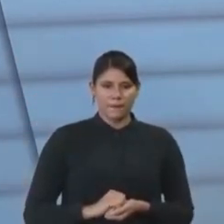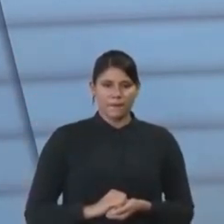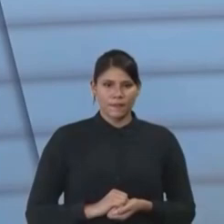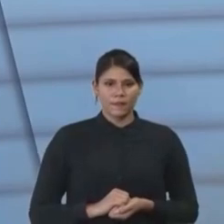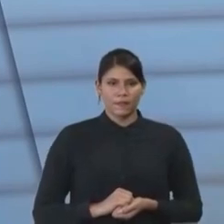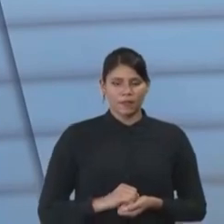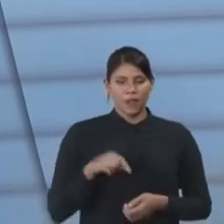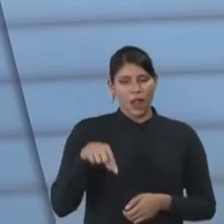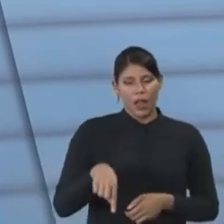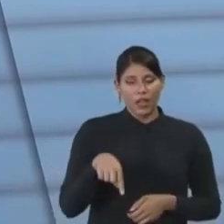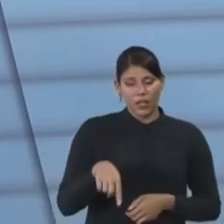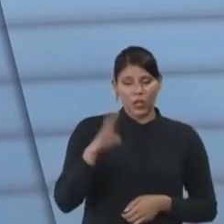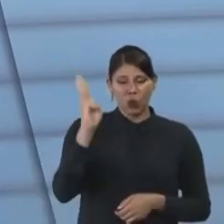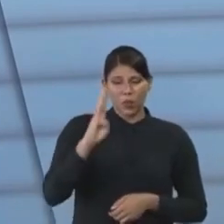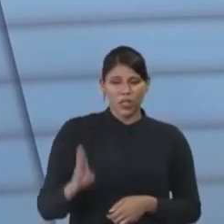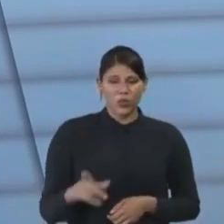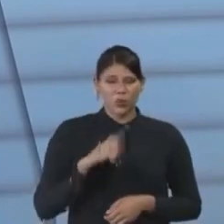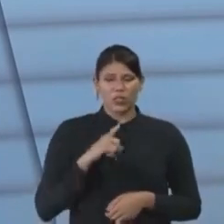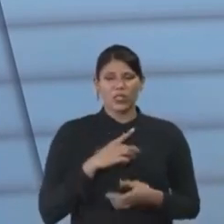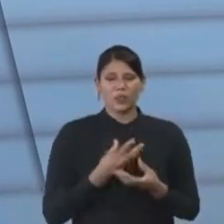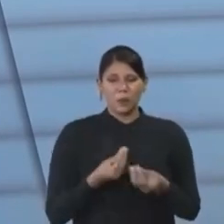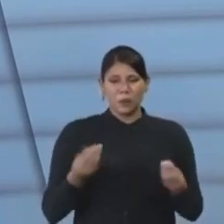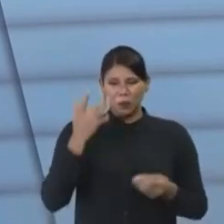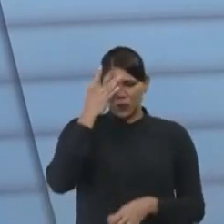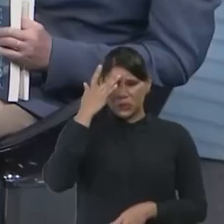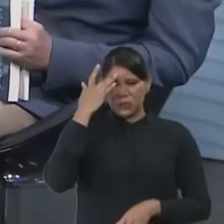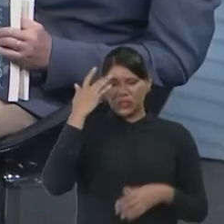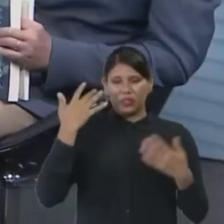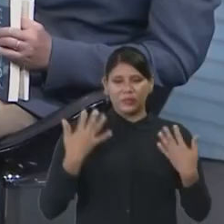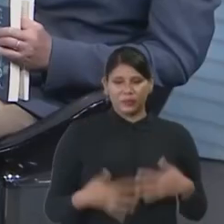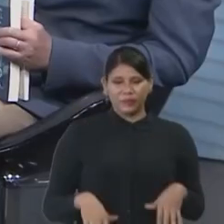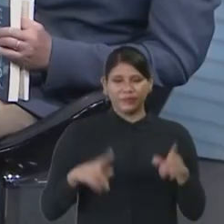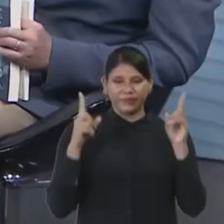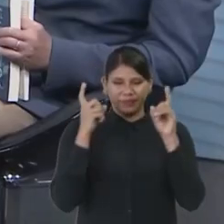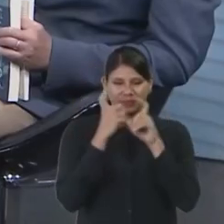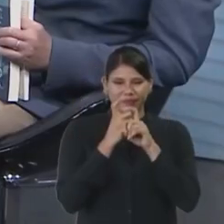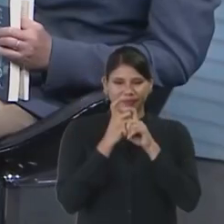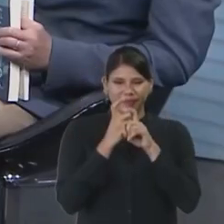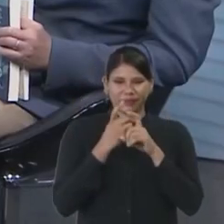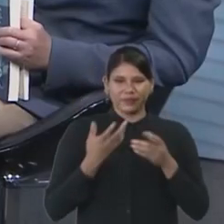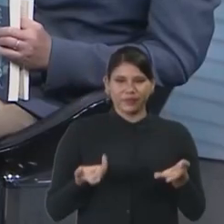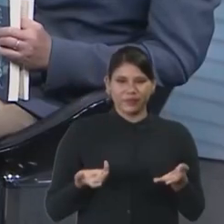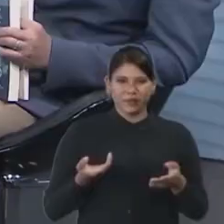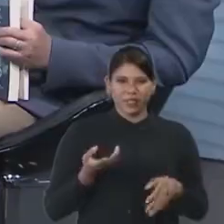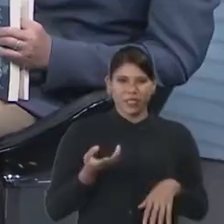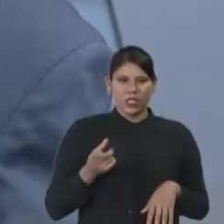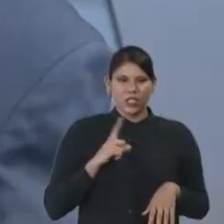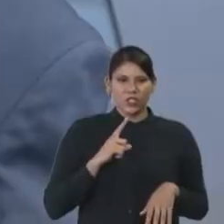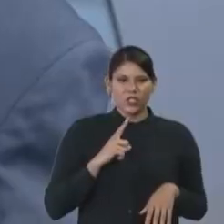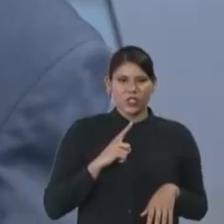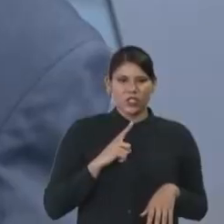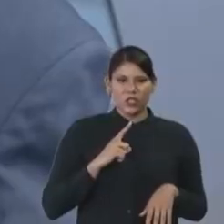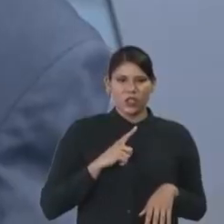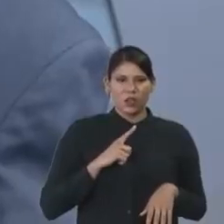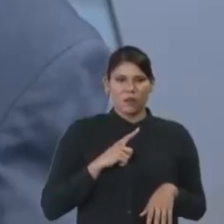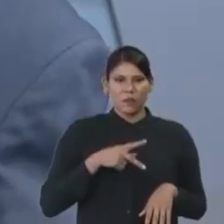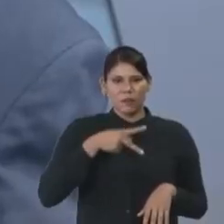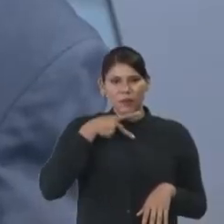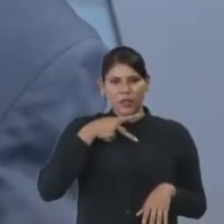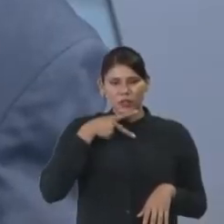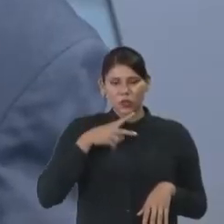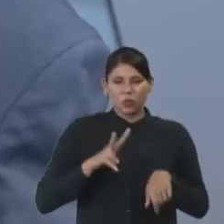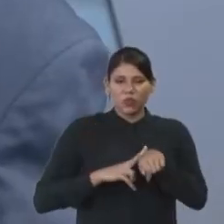Brasil, né? É... Há uns 20 anos atrás, a gente tinha notícia do Partido Verde que surgiu na Europa, né? Era um